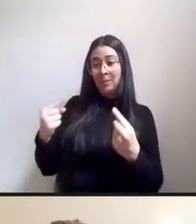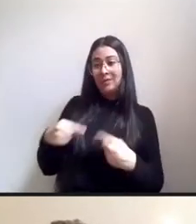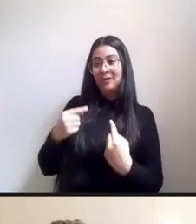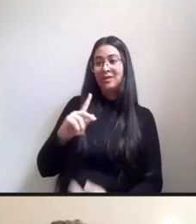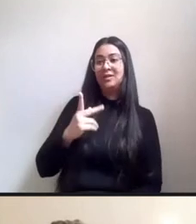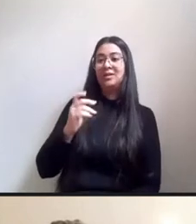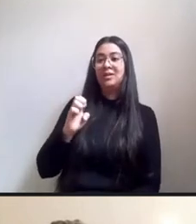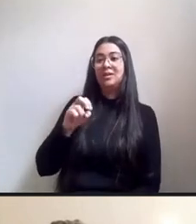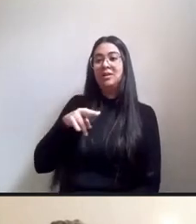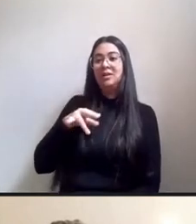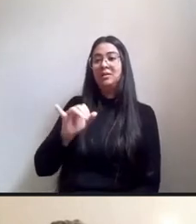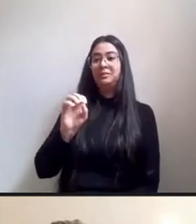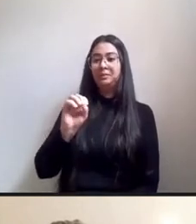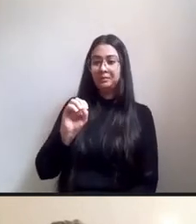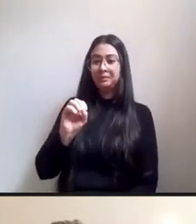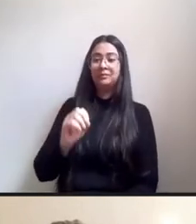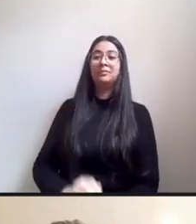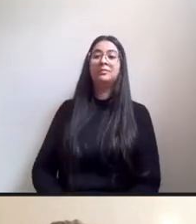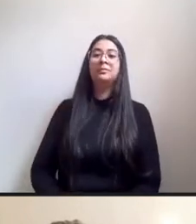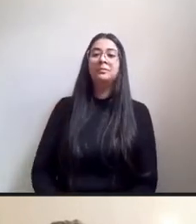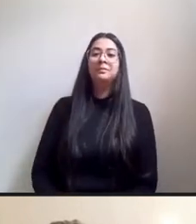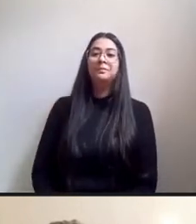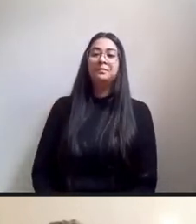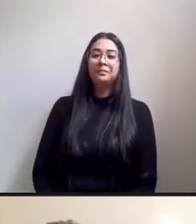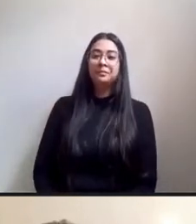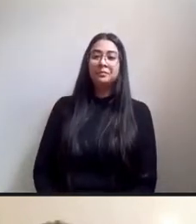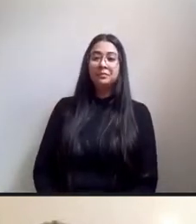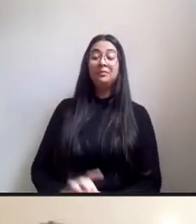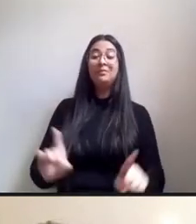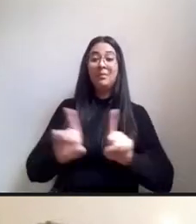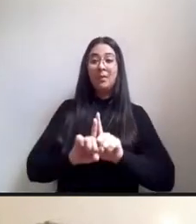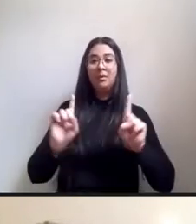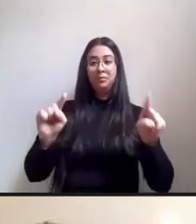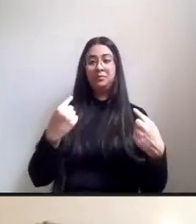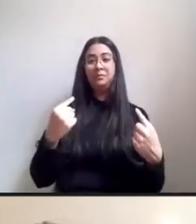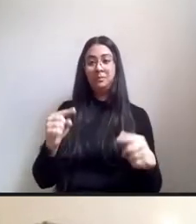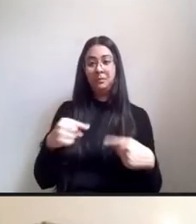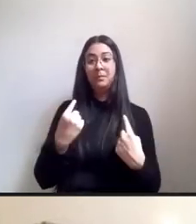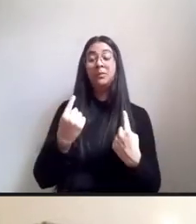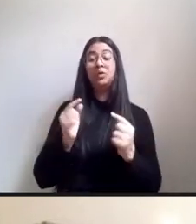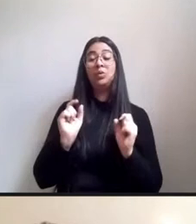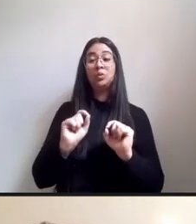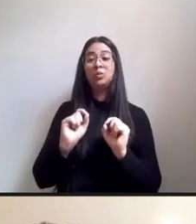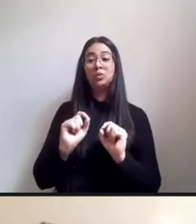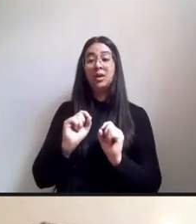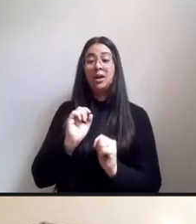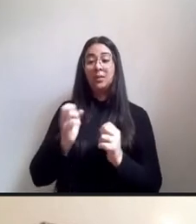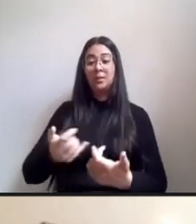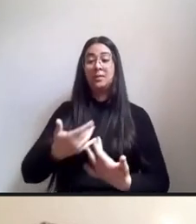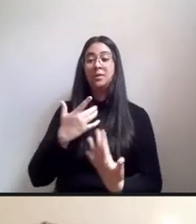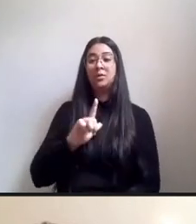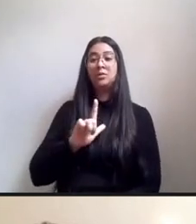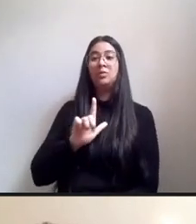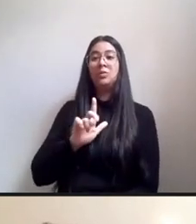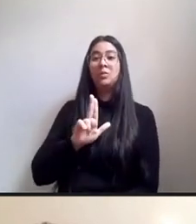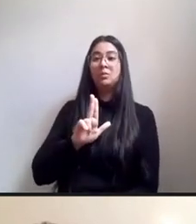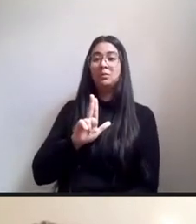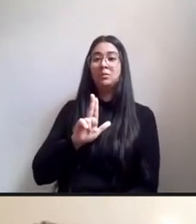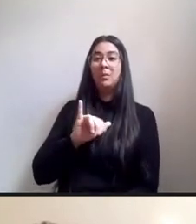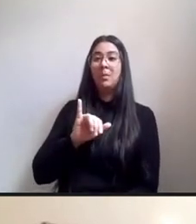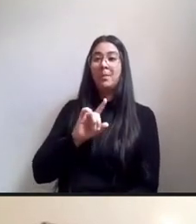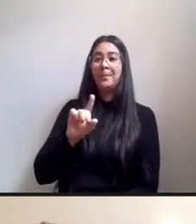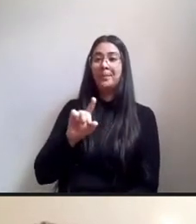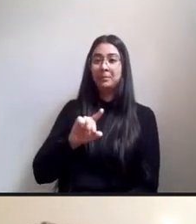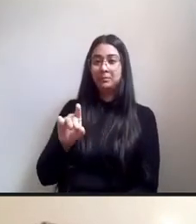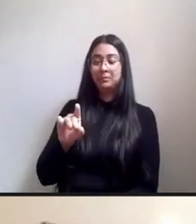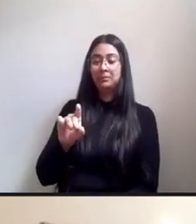provocada também pela fala do Luiz Eduardo no começo quando você lembra do do do Pedro Aleixo porque na